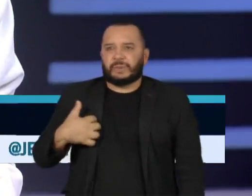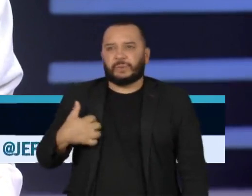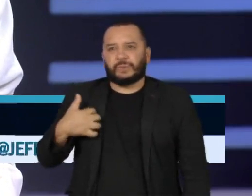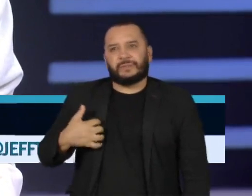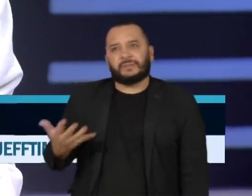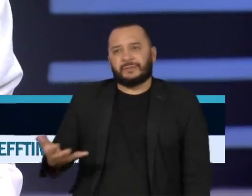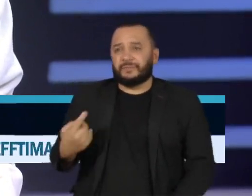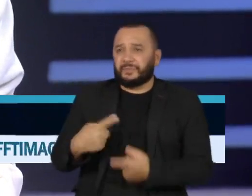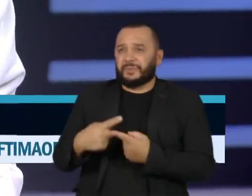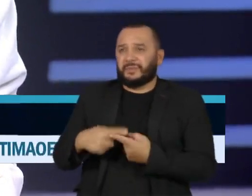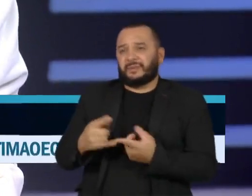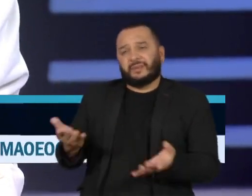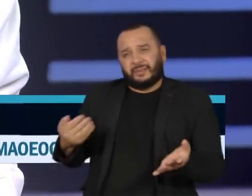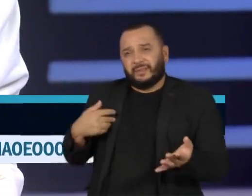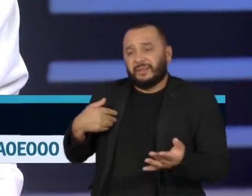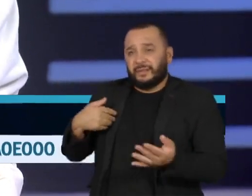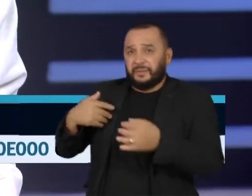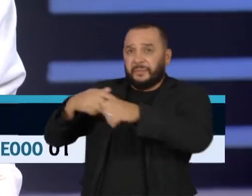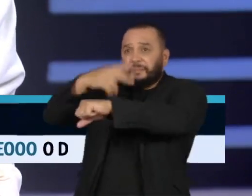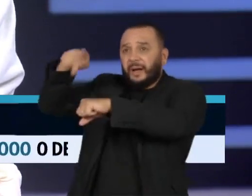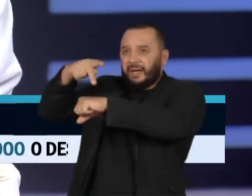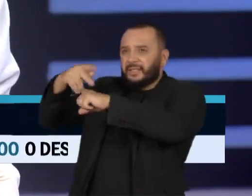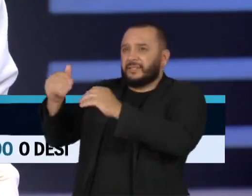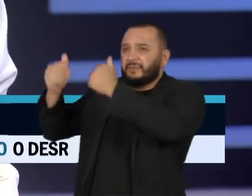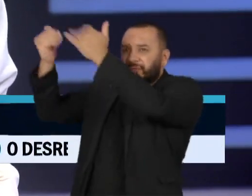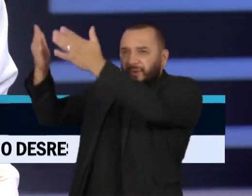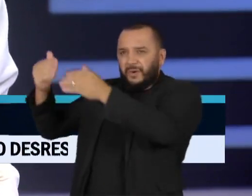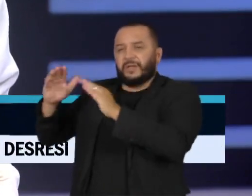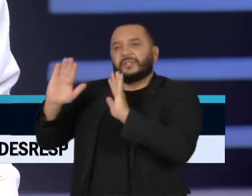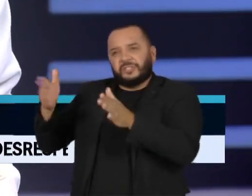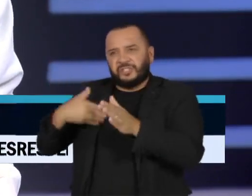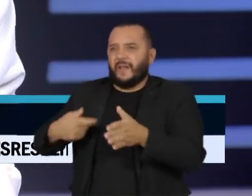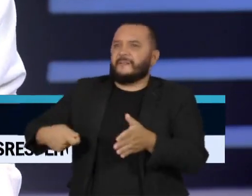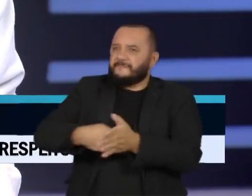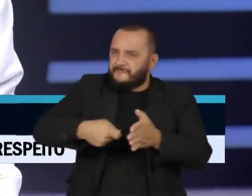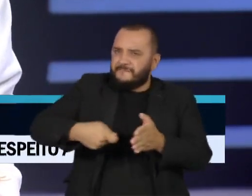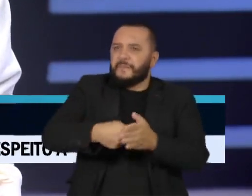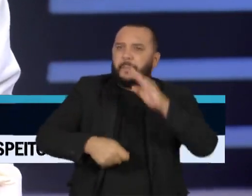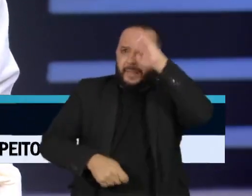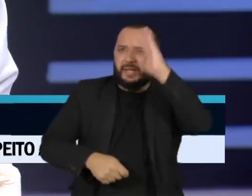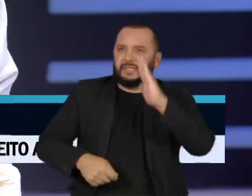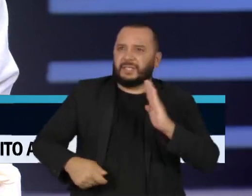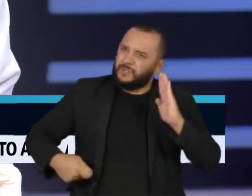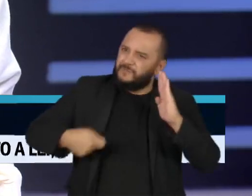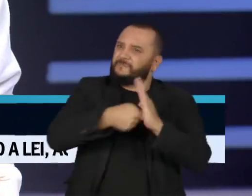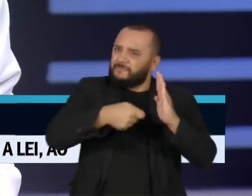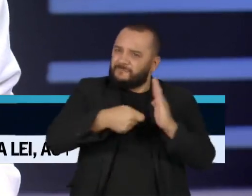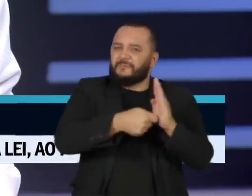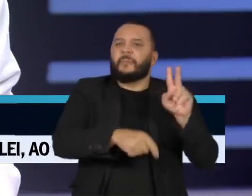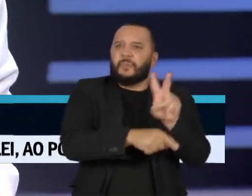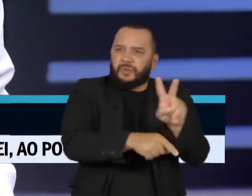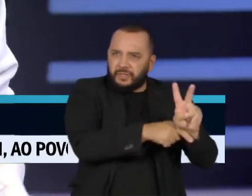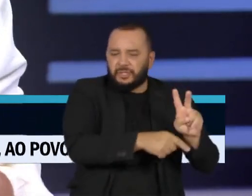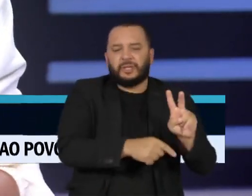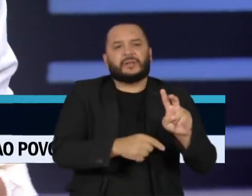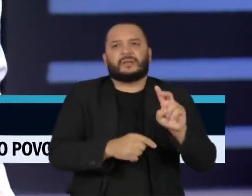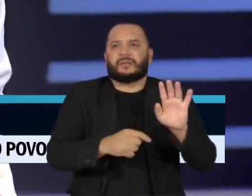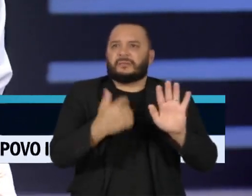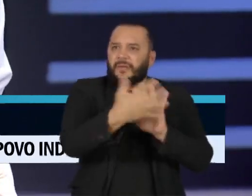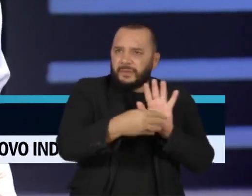internacional na questão da preservação ambiental e do tratamento ao que